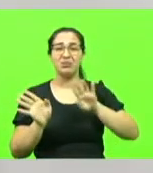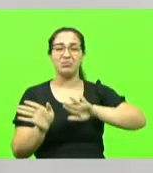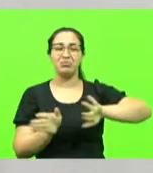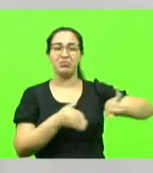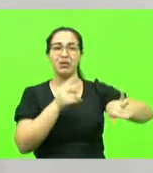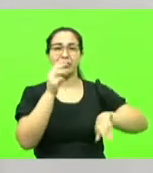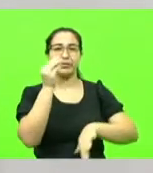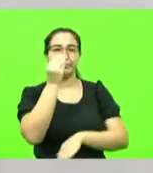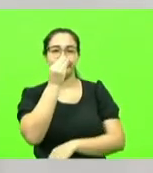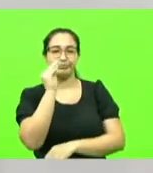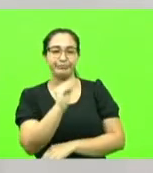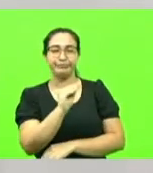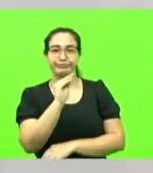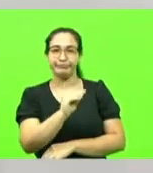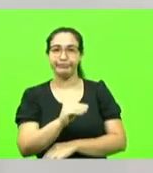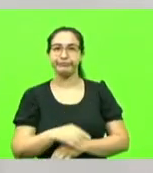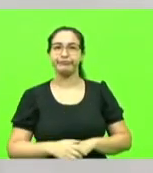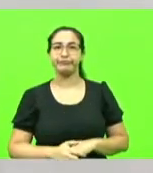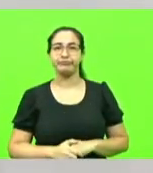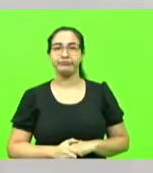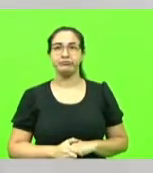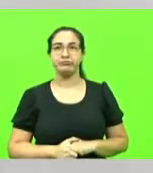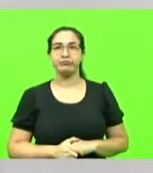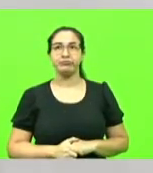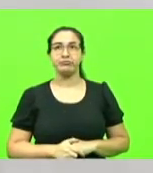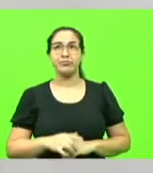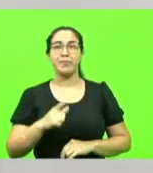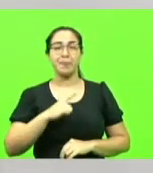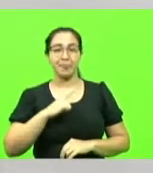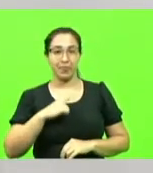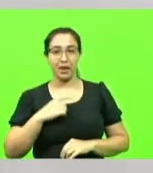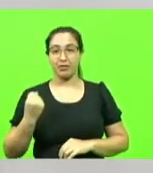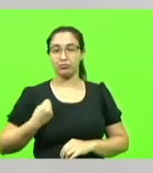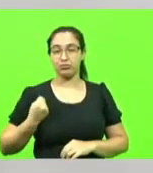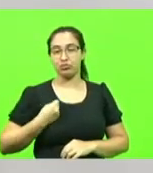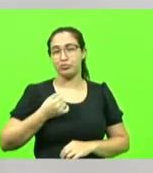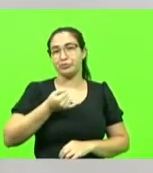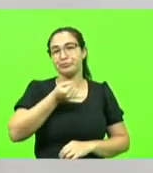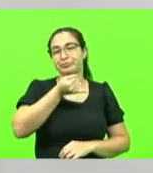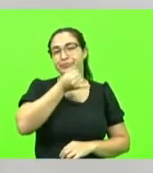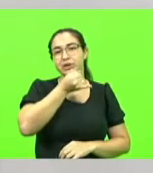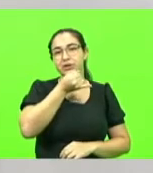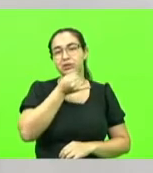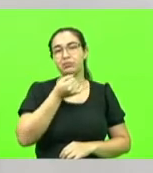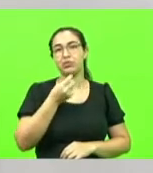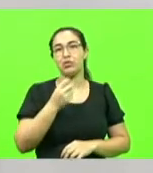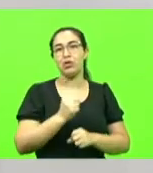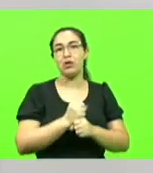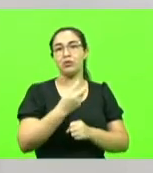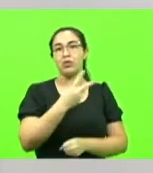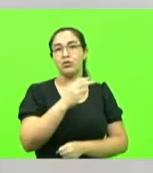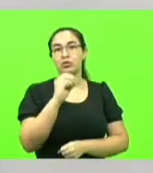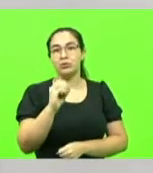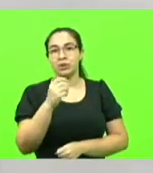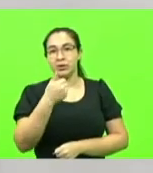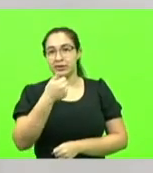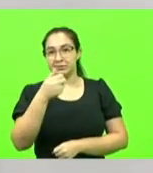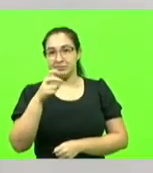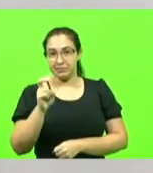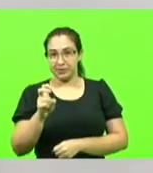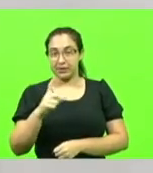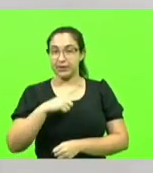historicamente, não é de hoje. Eu tenho aqui os dados, por exemplo, de 2015, quando nós tínhamos um orçamento aqui